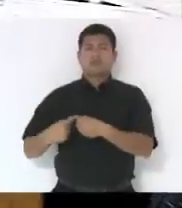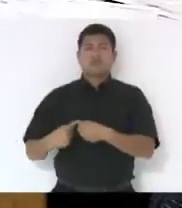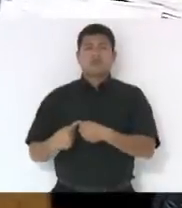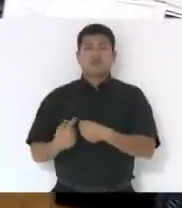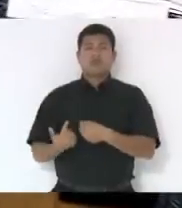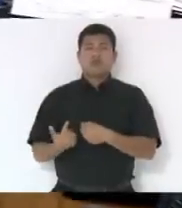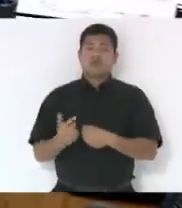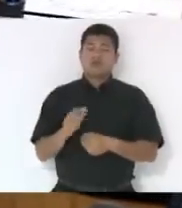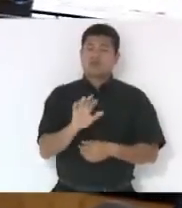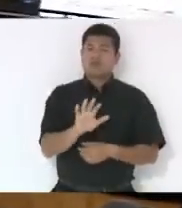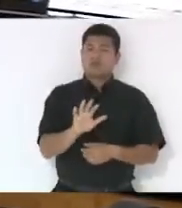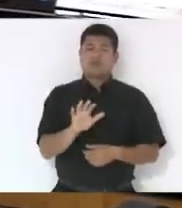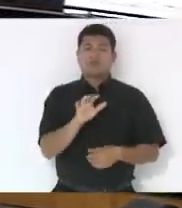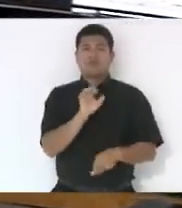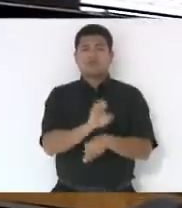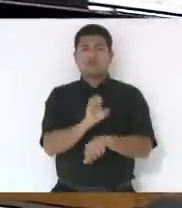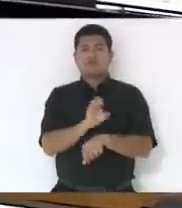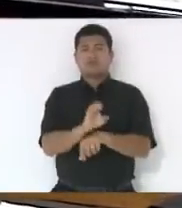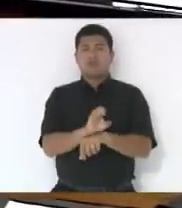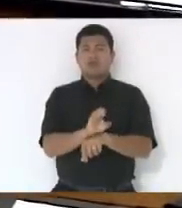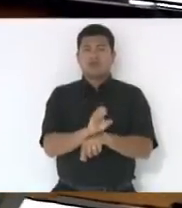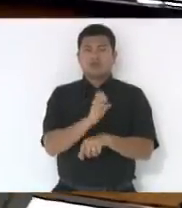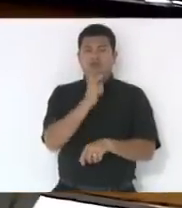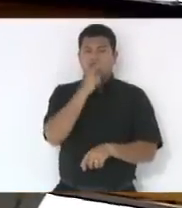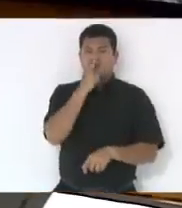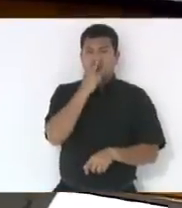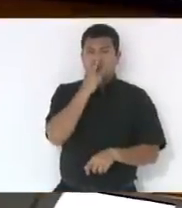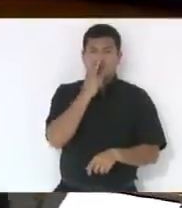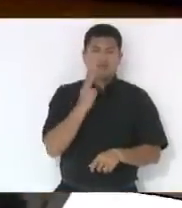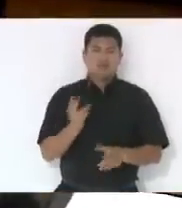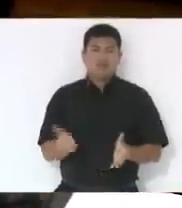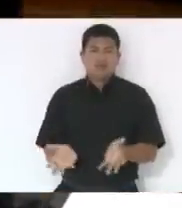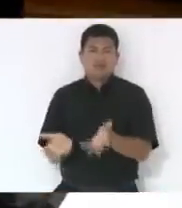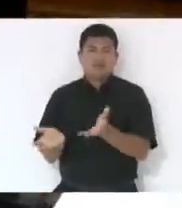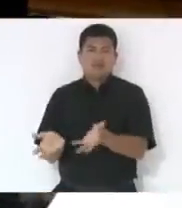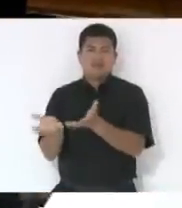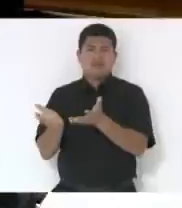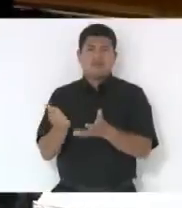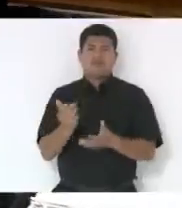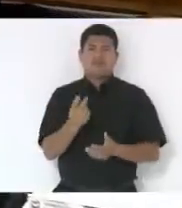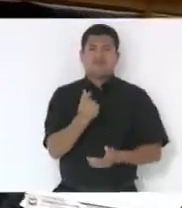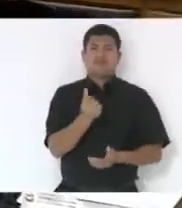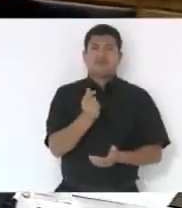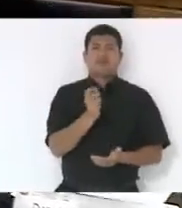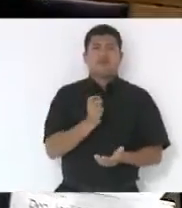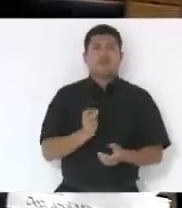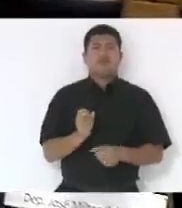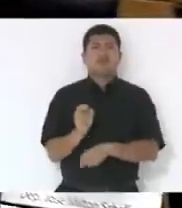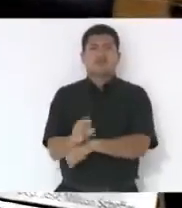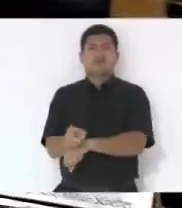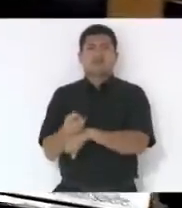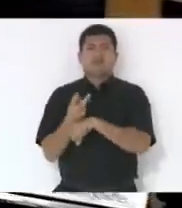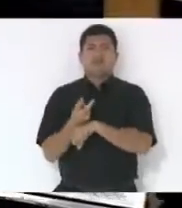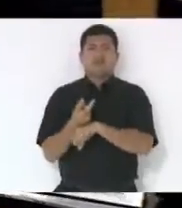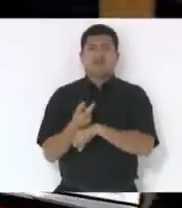embora o Estado não pode fazer cortesia com a chapéu alheio, porque ele não pode emprestar o dinheiro dos municípios, ele estava emprestando o dinheiro dos municípios, ele tem que recolher, é claro